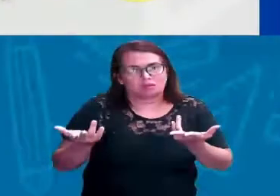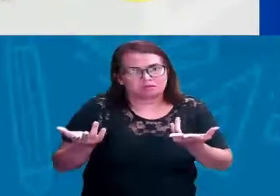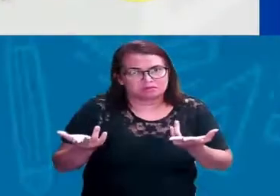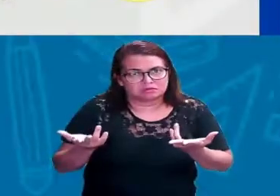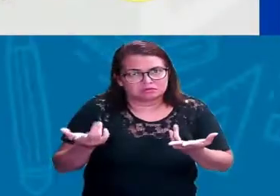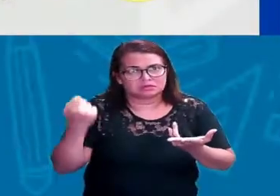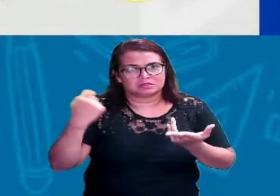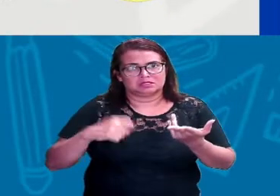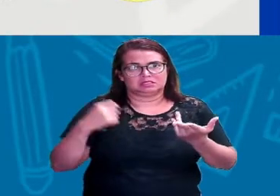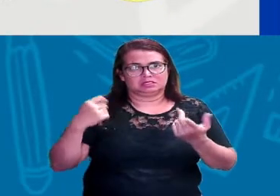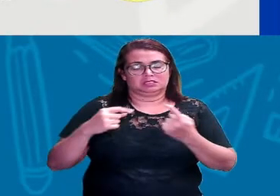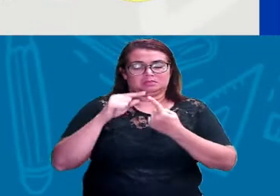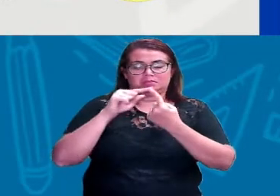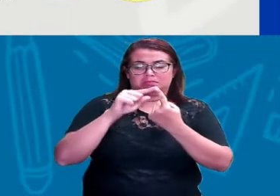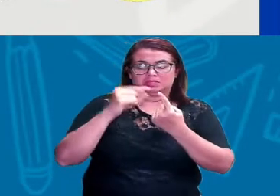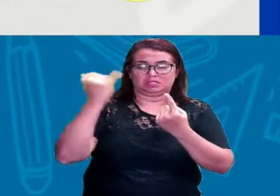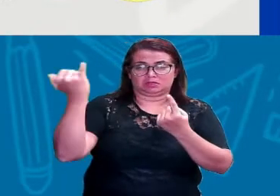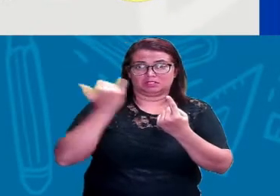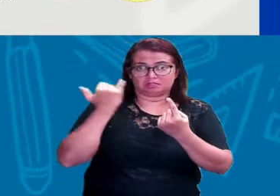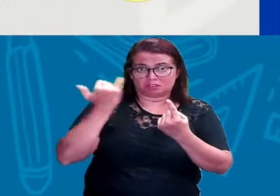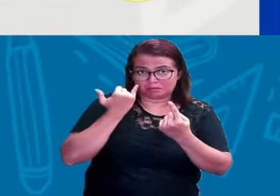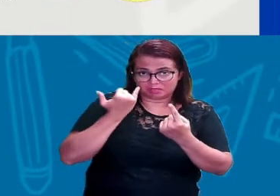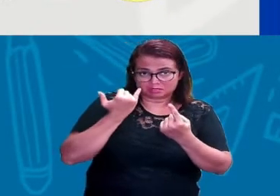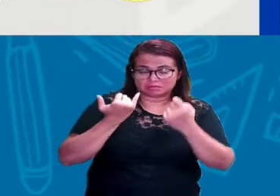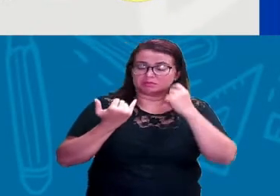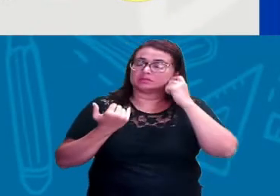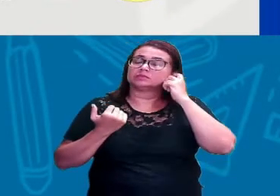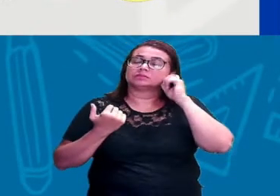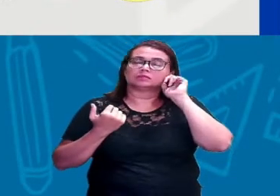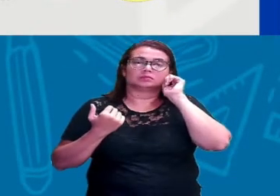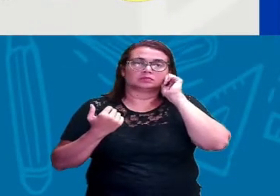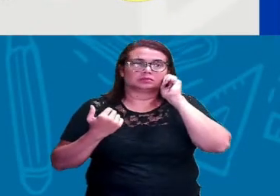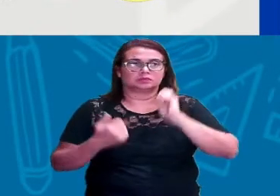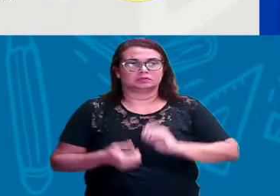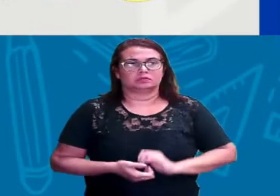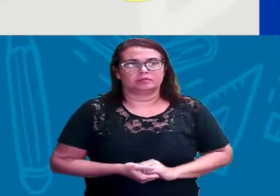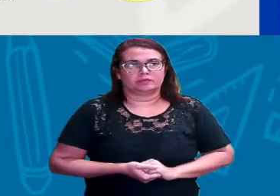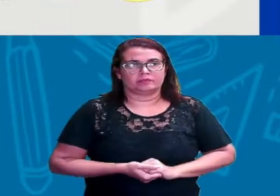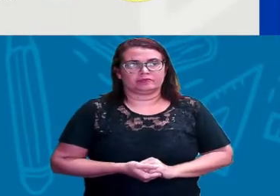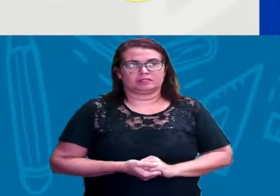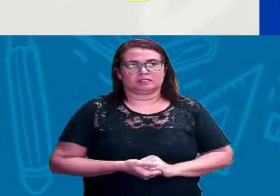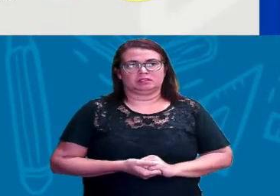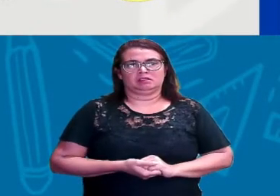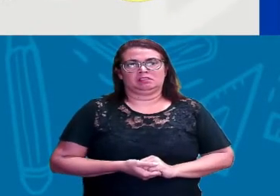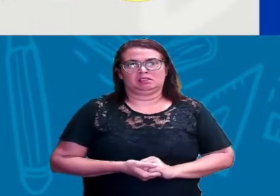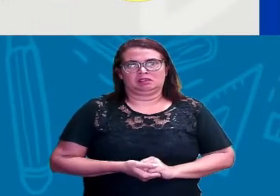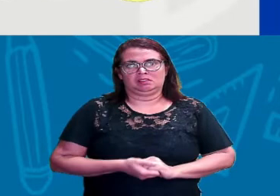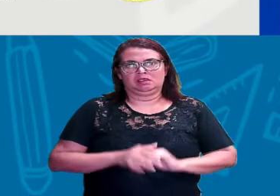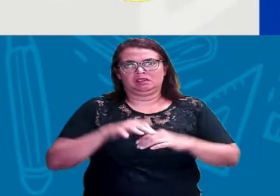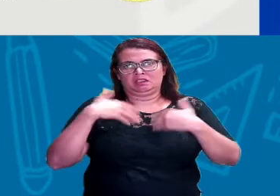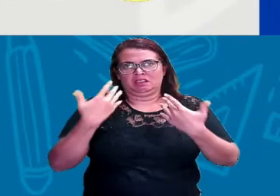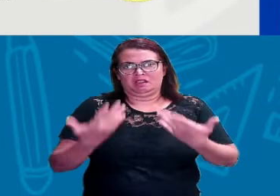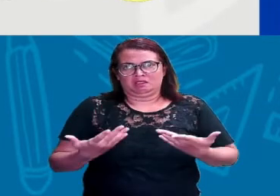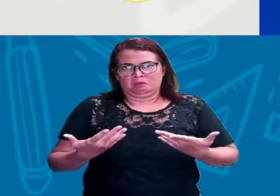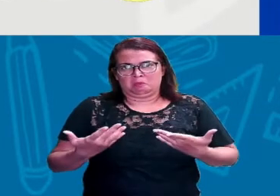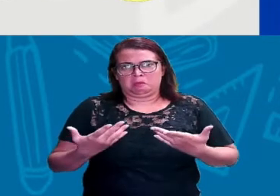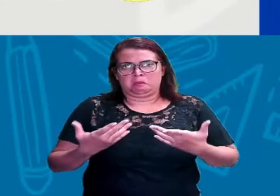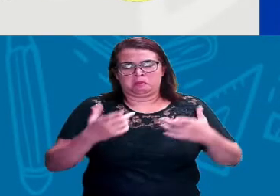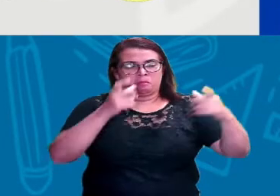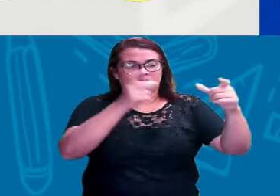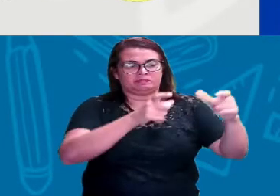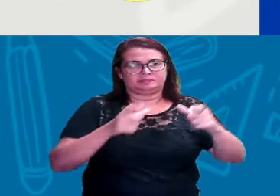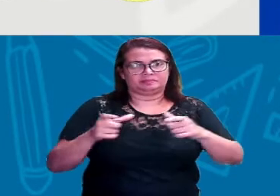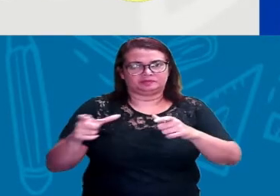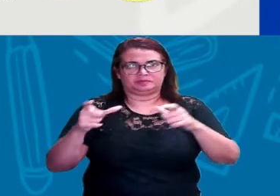informação. Ok? Então vamos lá. Então a partir da localização do objeto analisado,